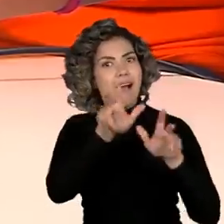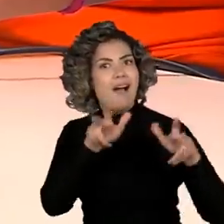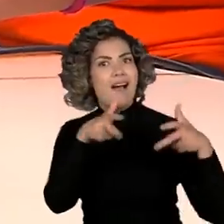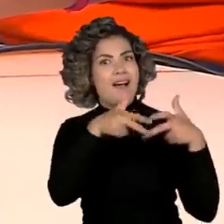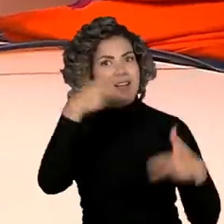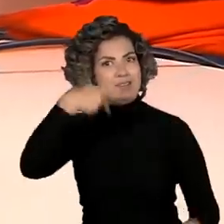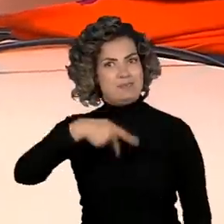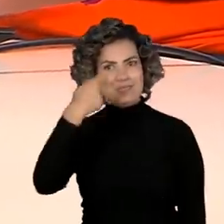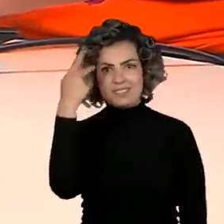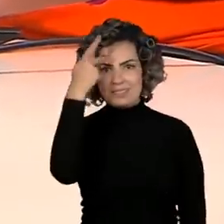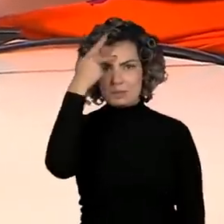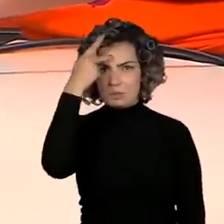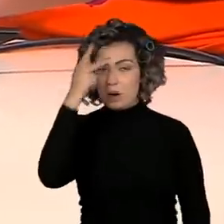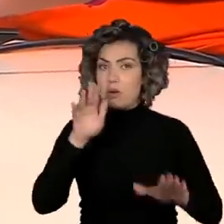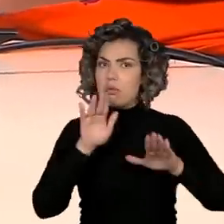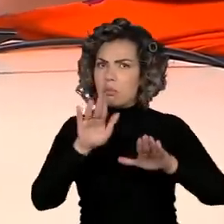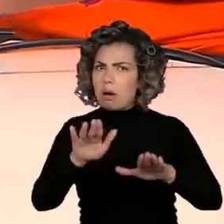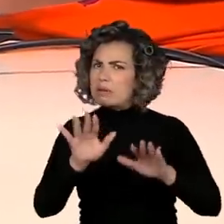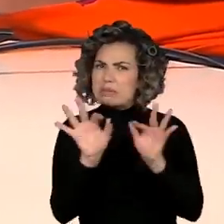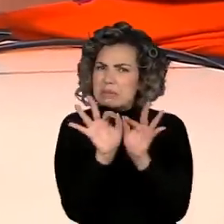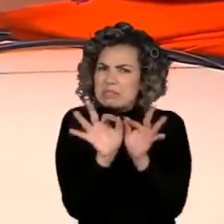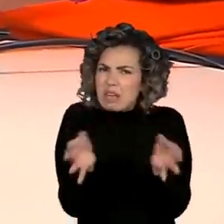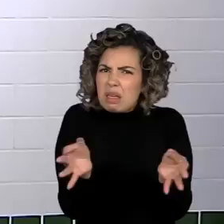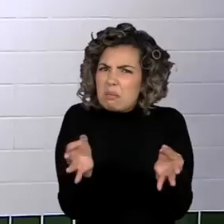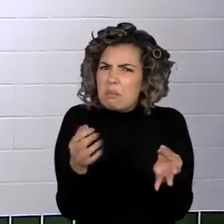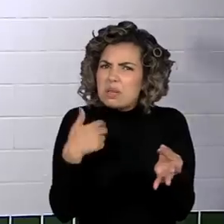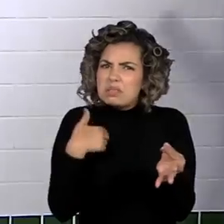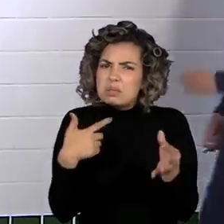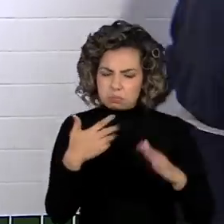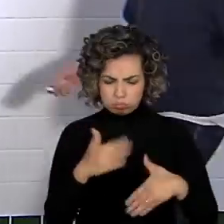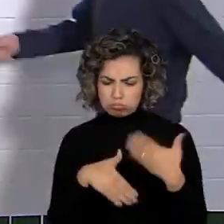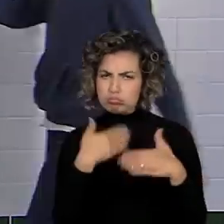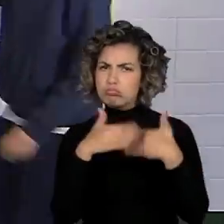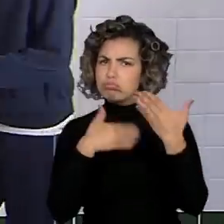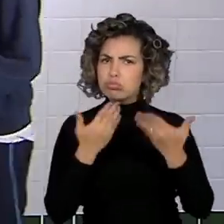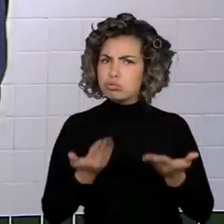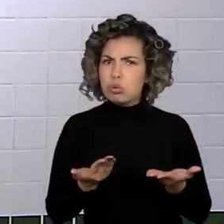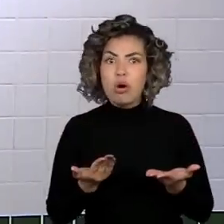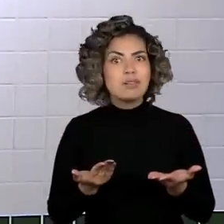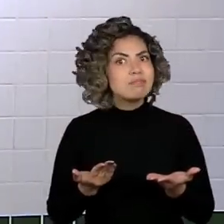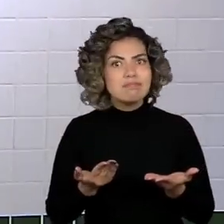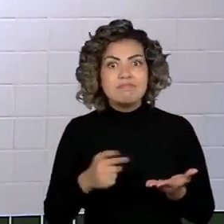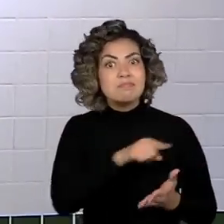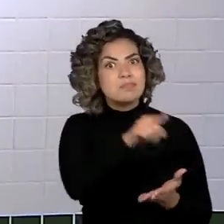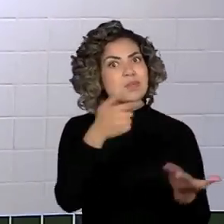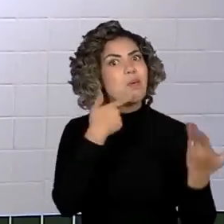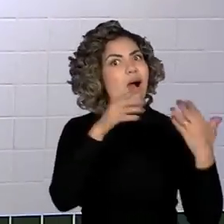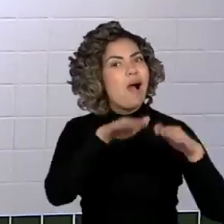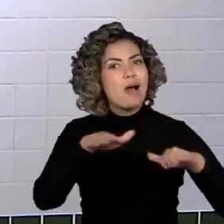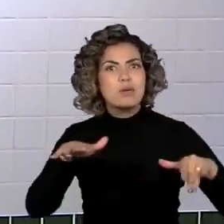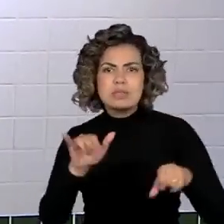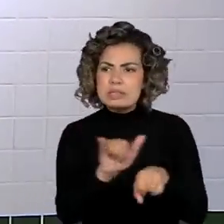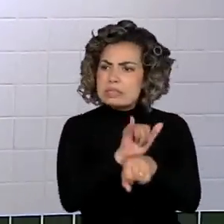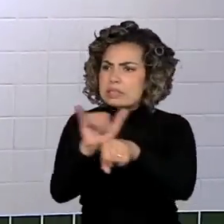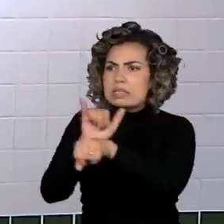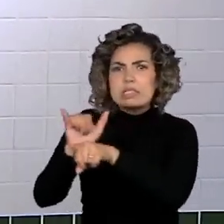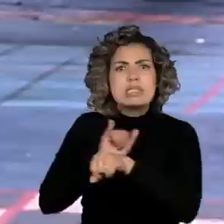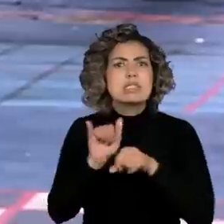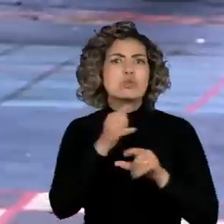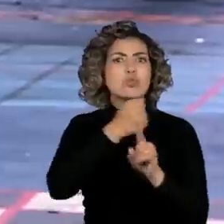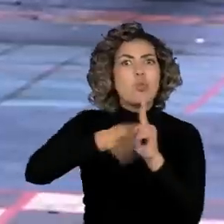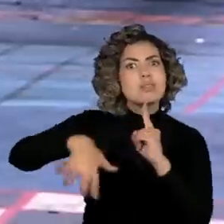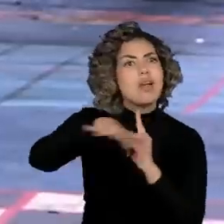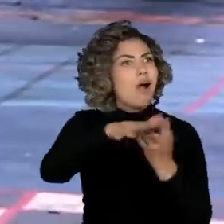Mas a atividade vai além do ganho pedagógico. Os alunos têm a oportunidade de desenvolver habilidades sociais.